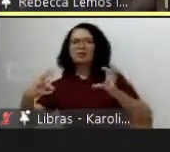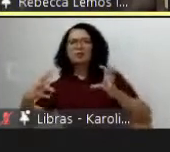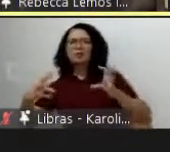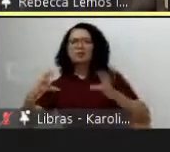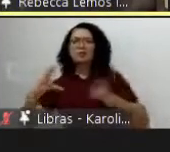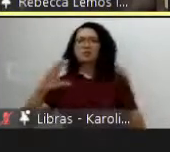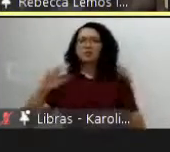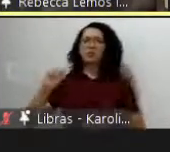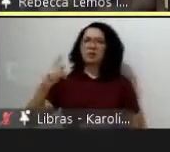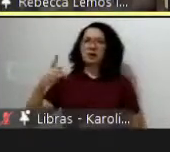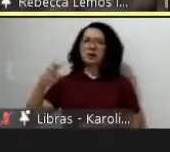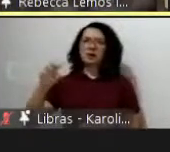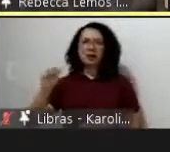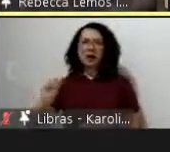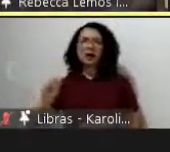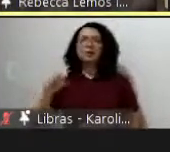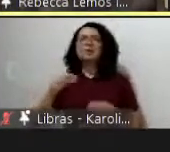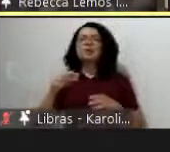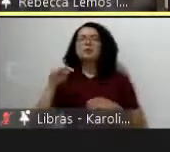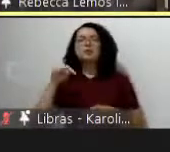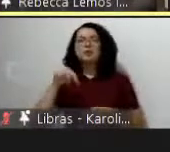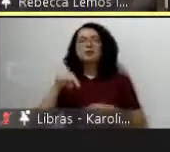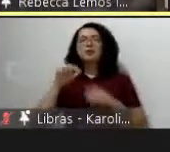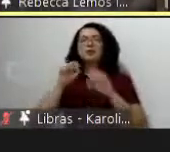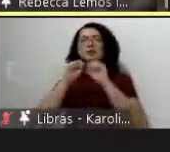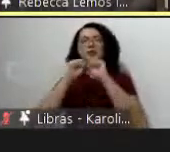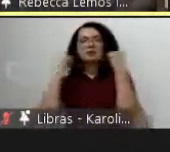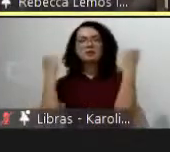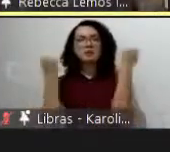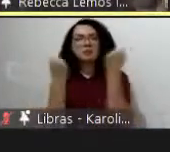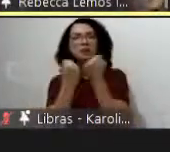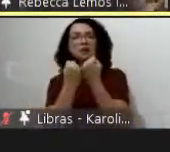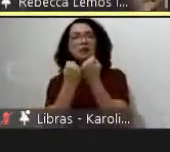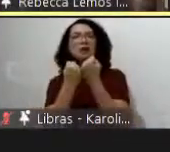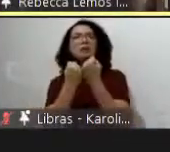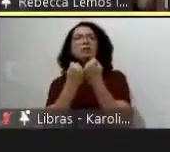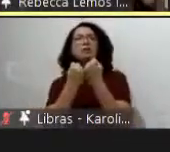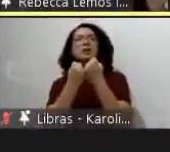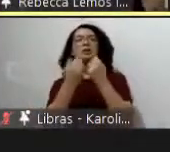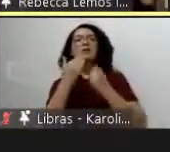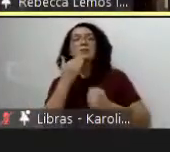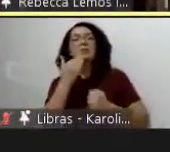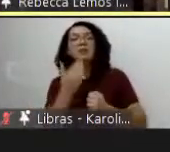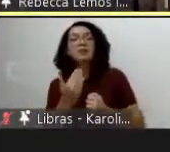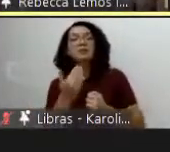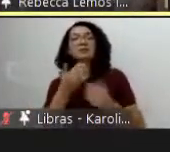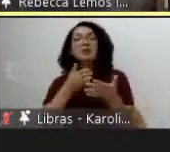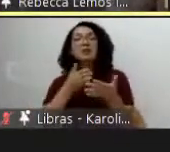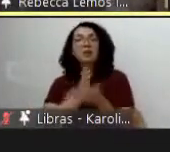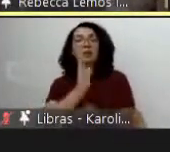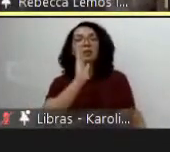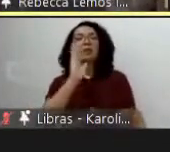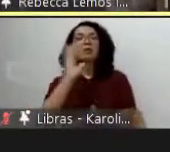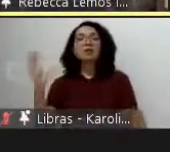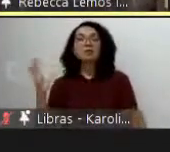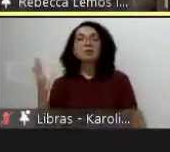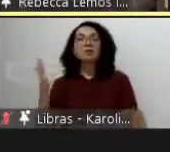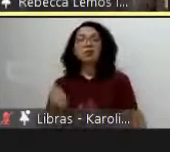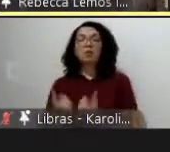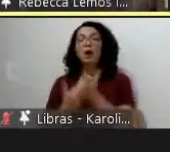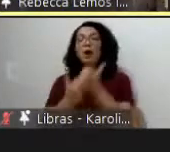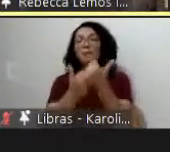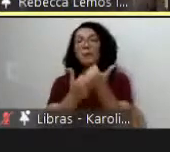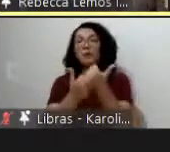seminário sempre pedindo que autorizassem as bolsas sanduíches dos nossos alunos para a América Central